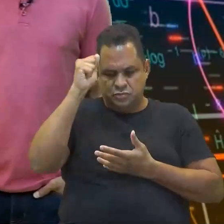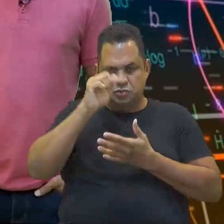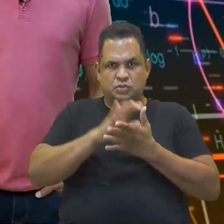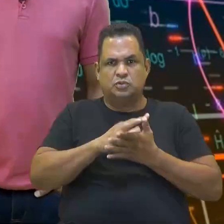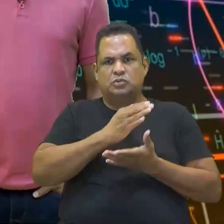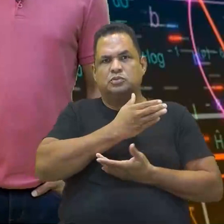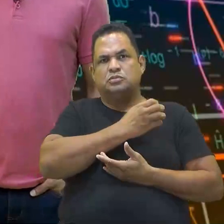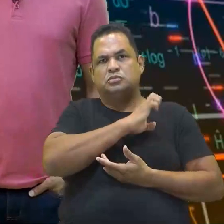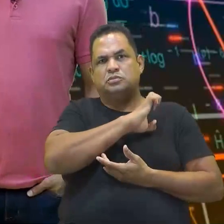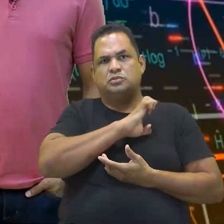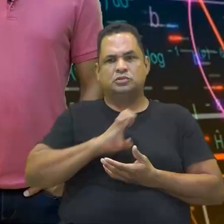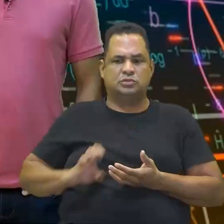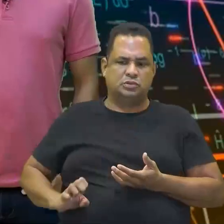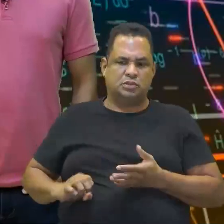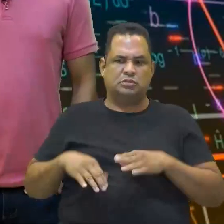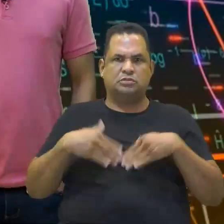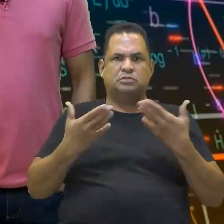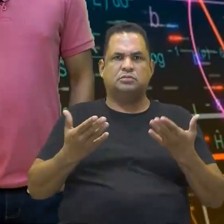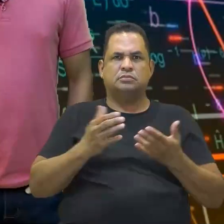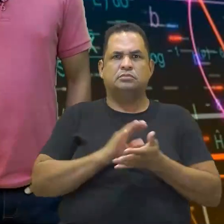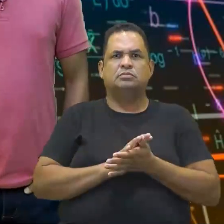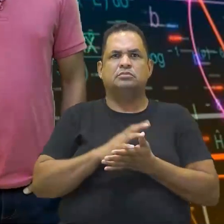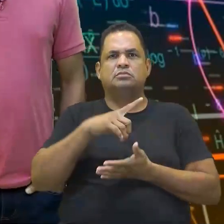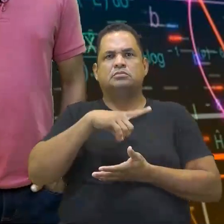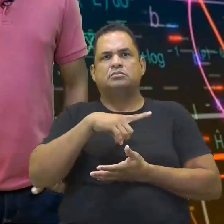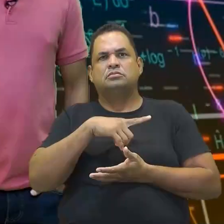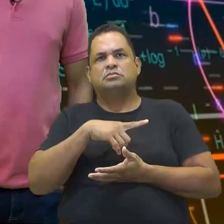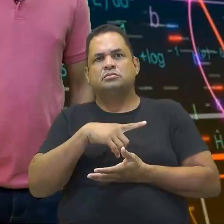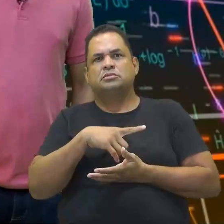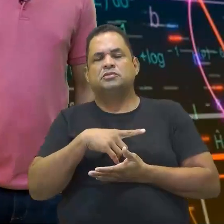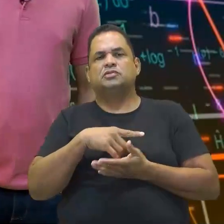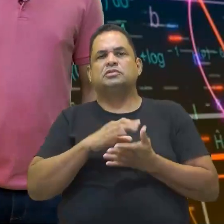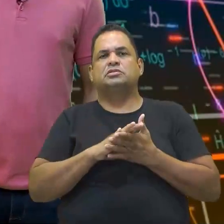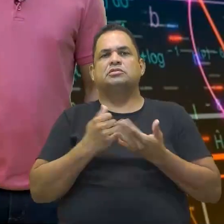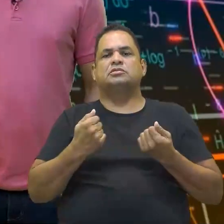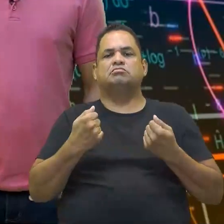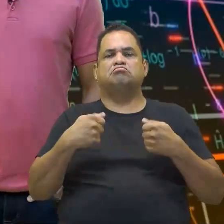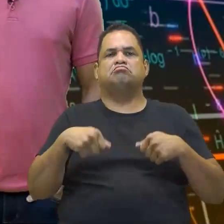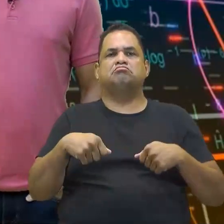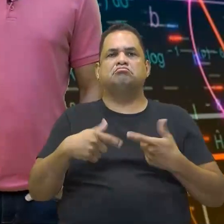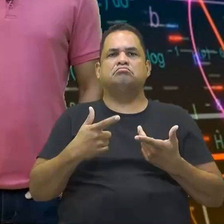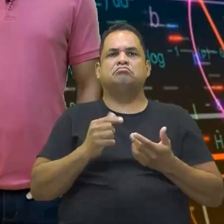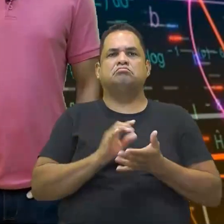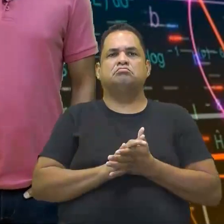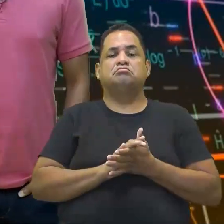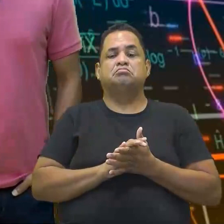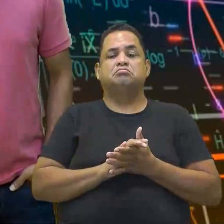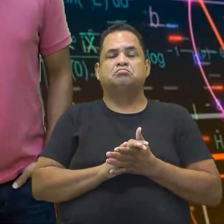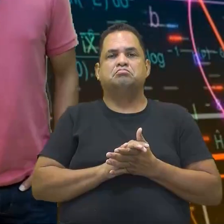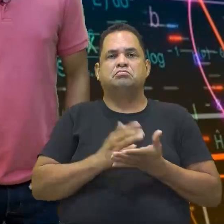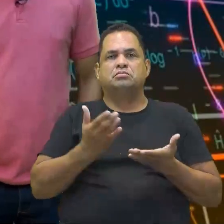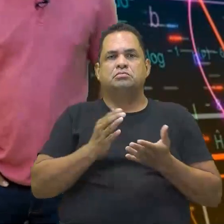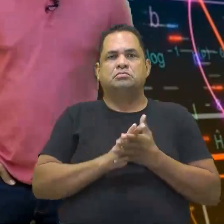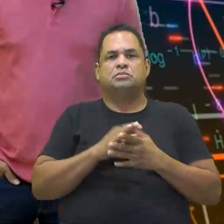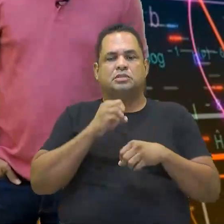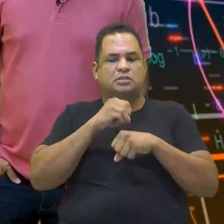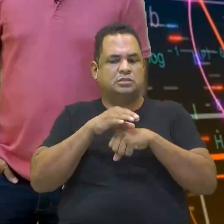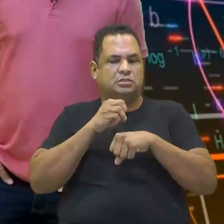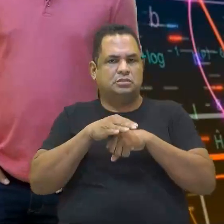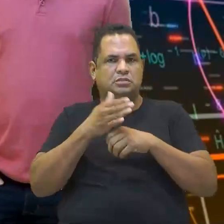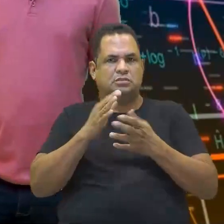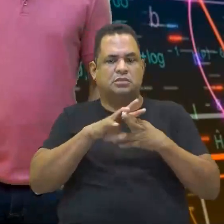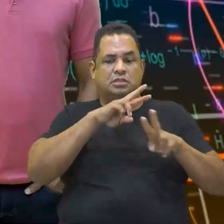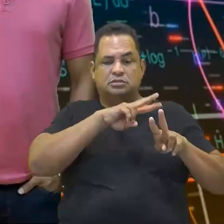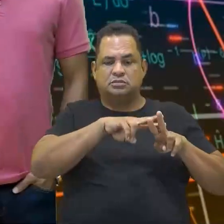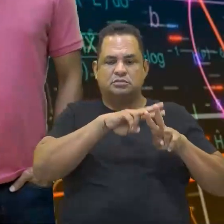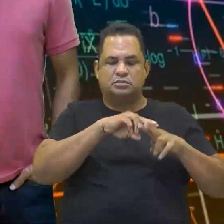situações que envolvem três grandezas, você consegue resolver pelo diagrama. Então, fica a dica, hashtag fica a dica. Aqui a